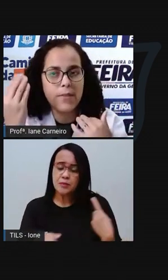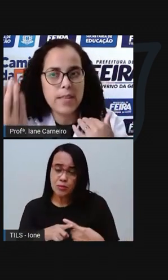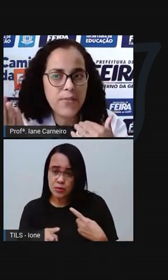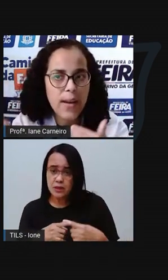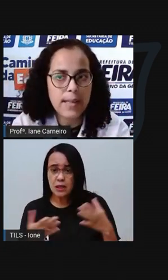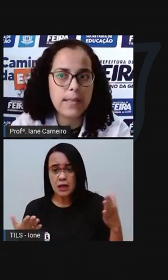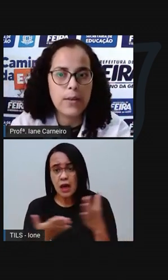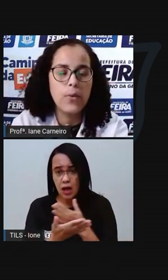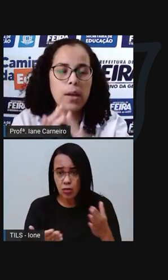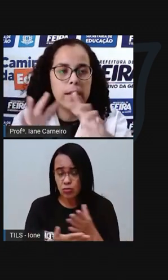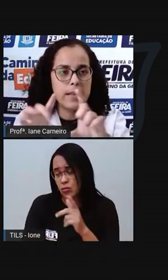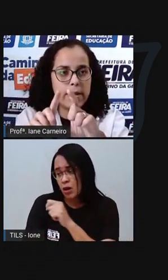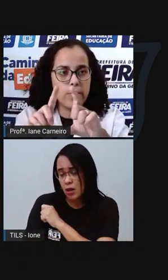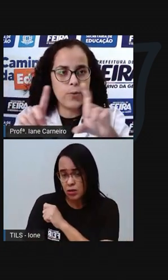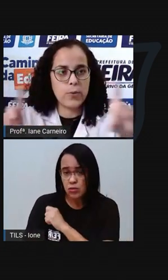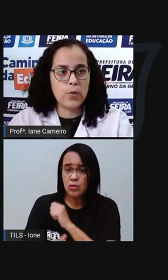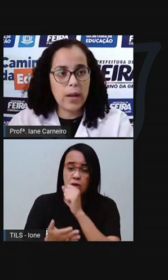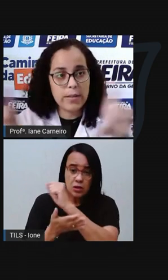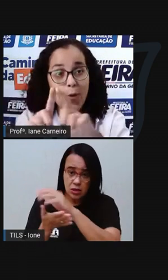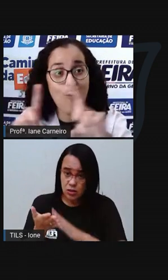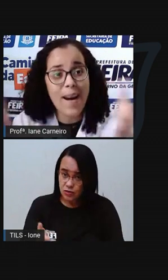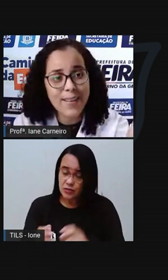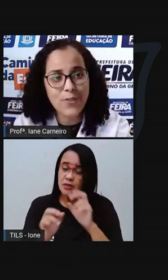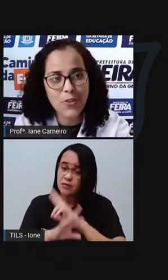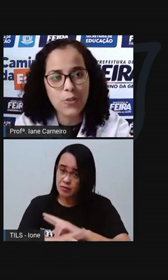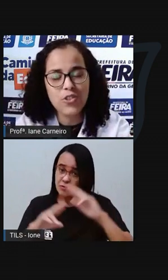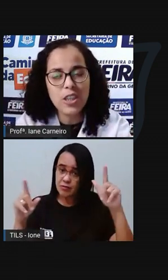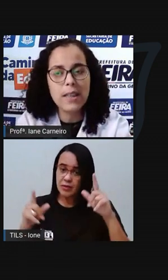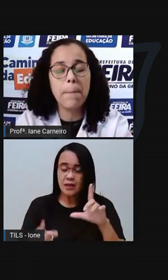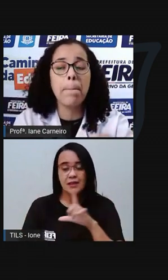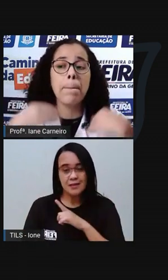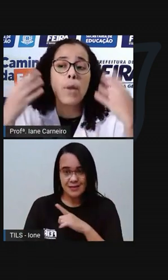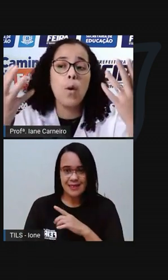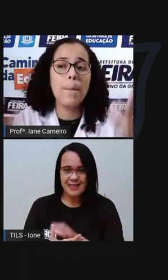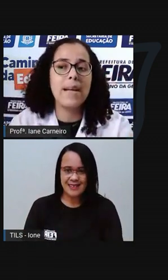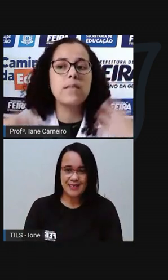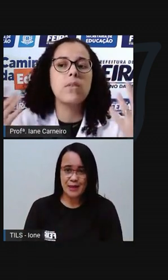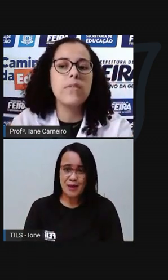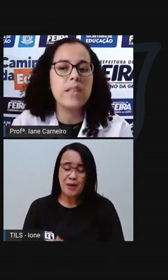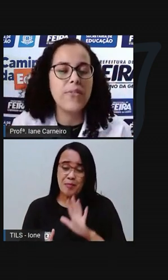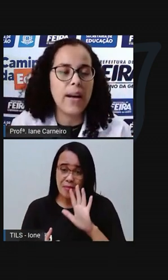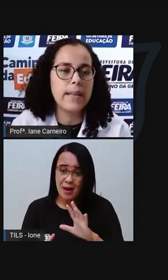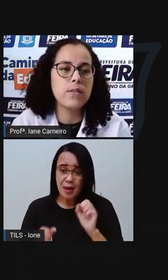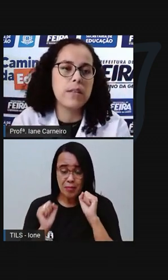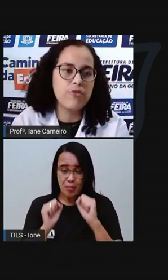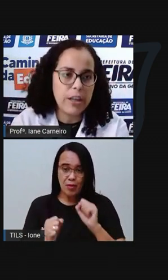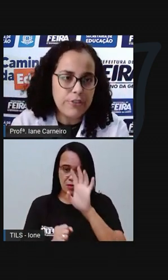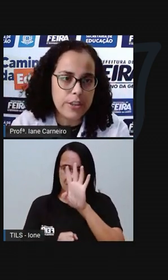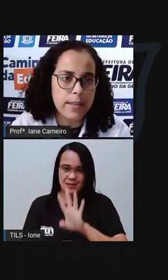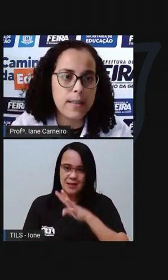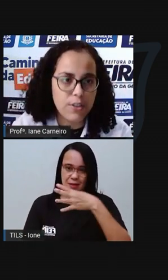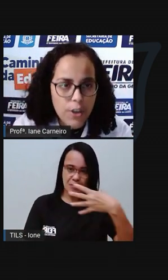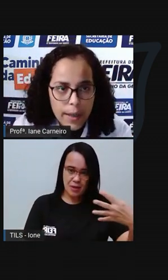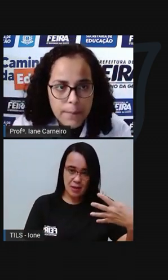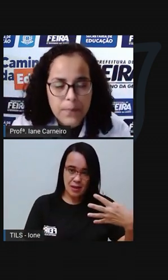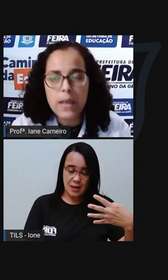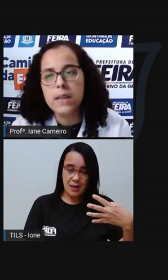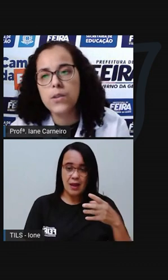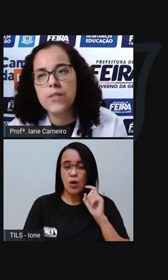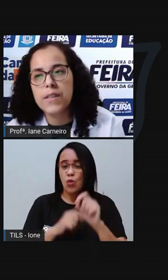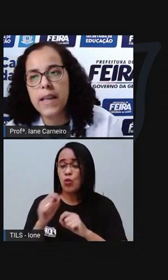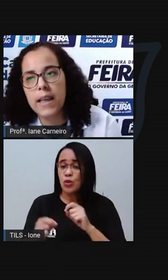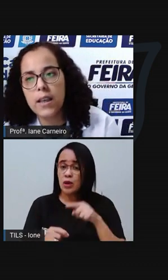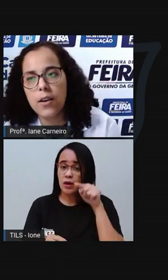Agora que você faça o seu quadro de rotina com base no que você faz no seu dia a dia, tá joia?